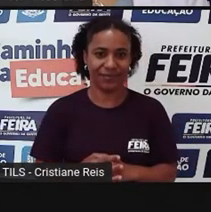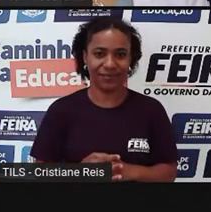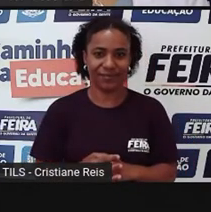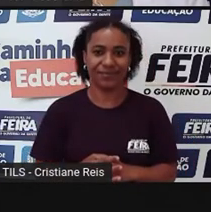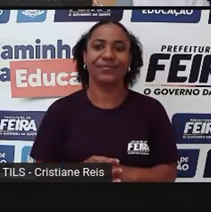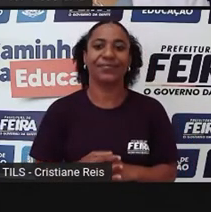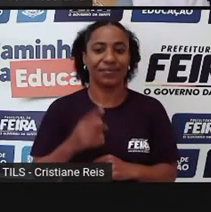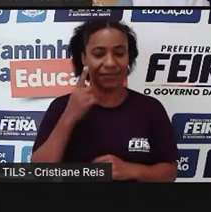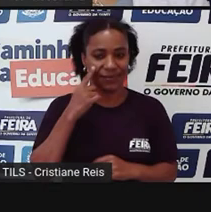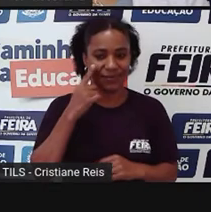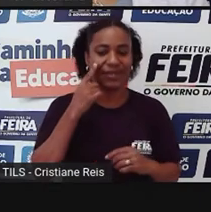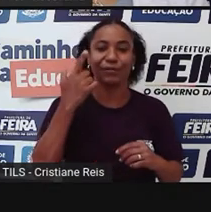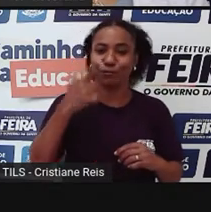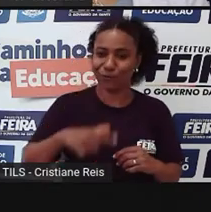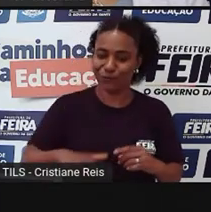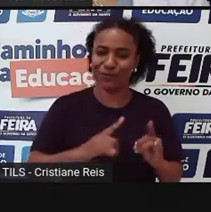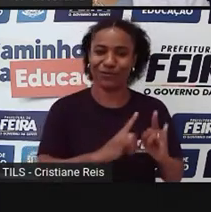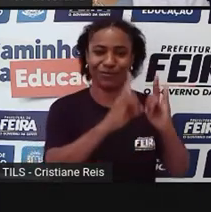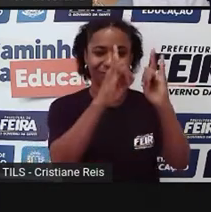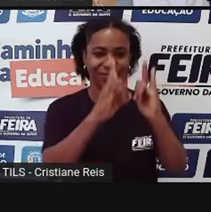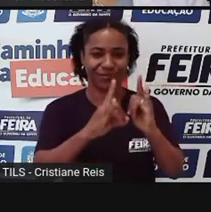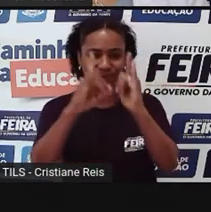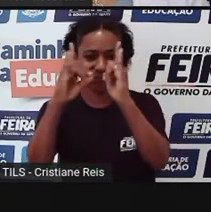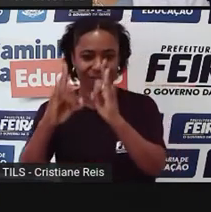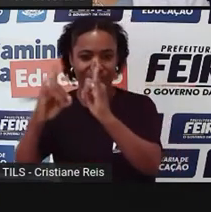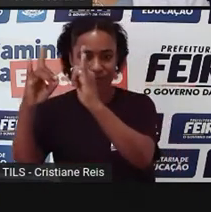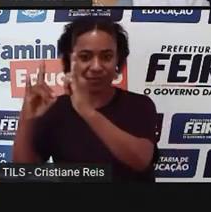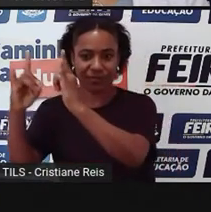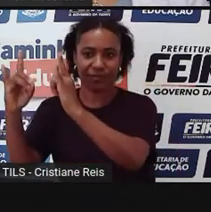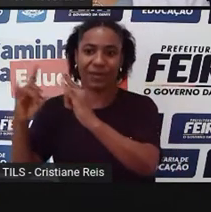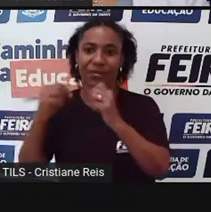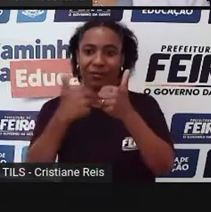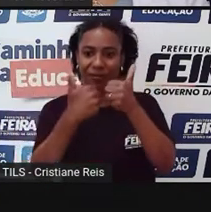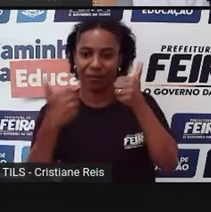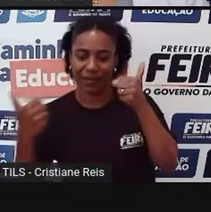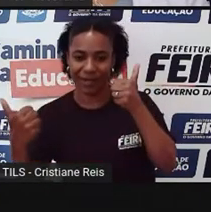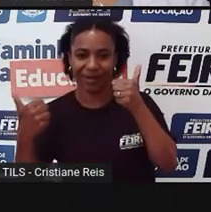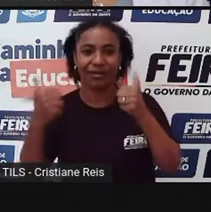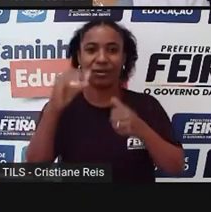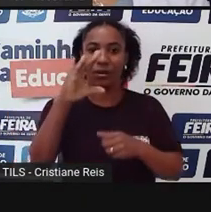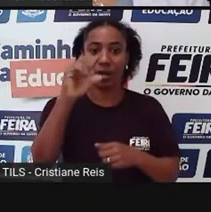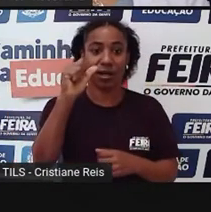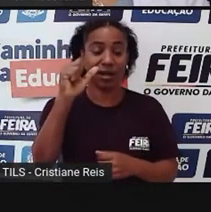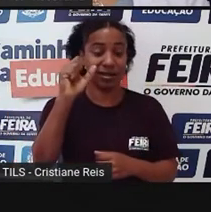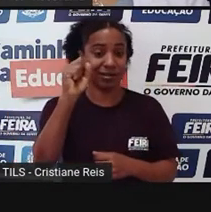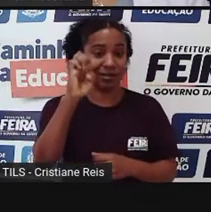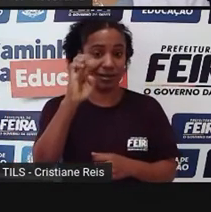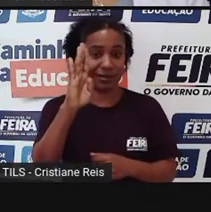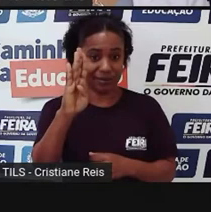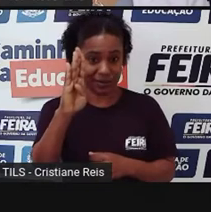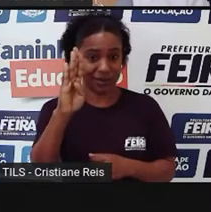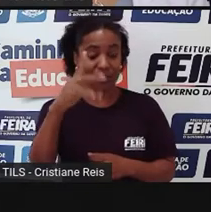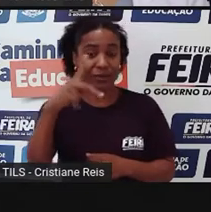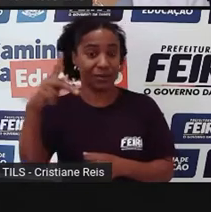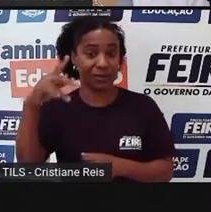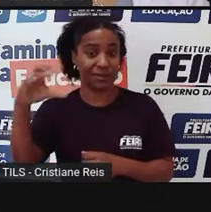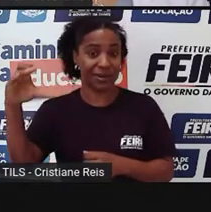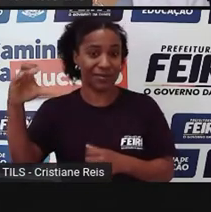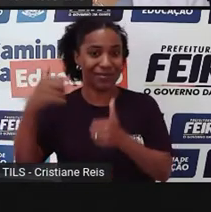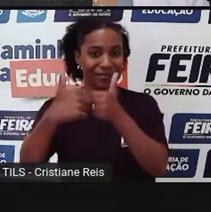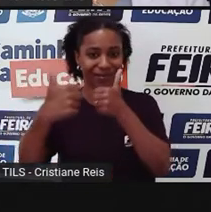dos prédios da cidade aqui na região ali, né, do CASEB, do ponto central, que a gente está notando que está